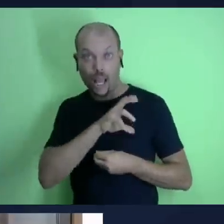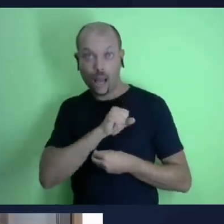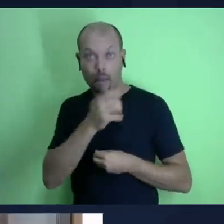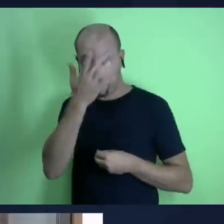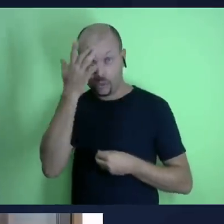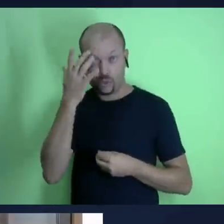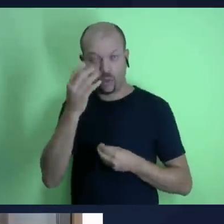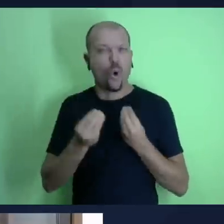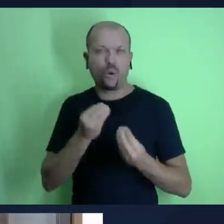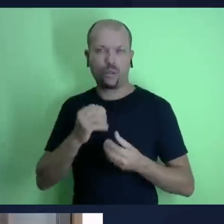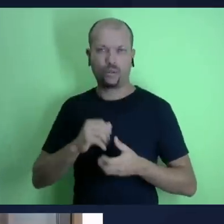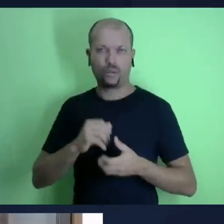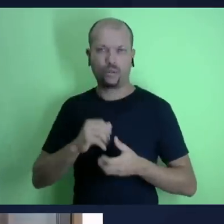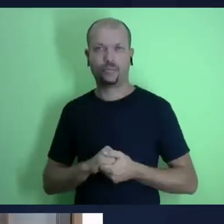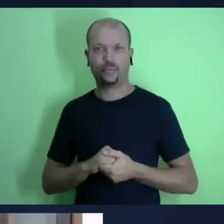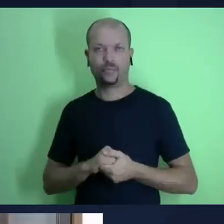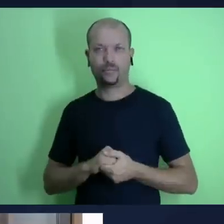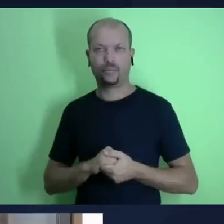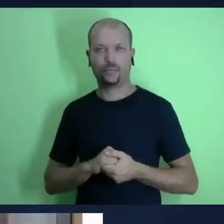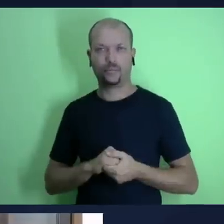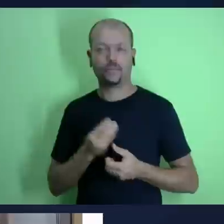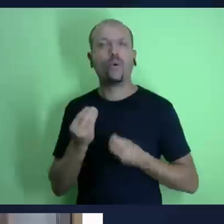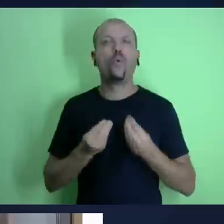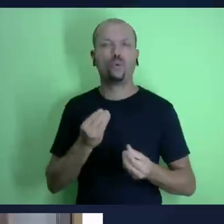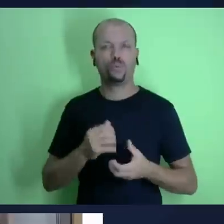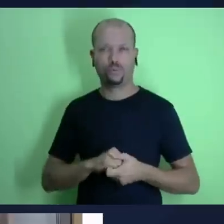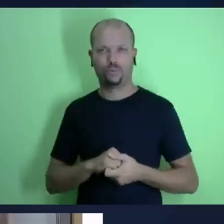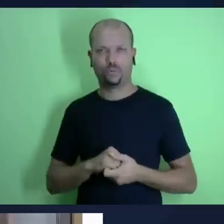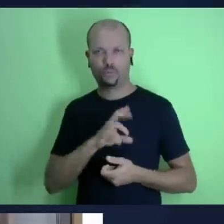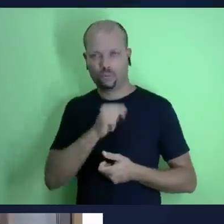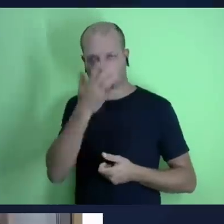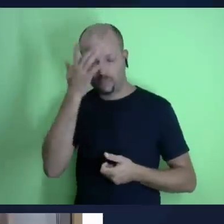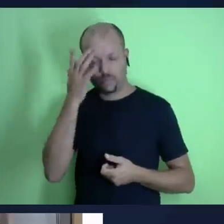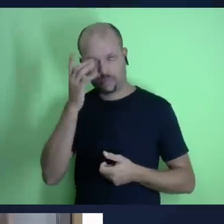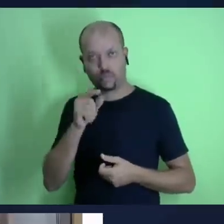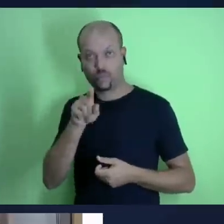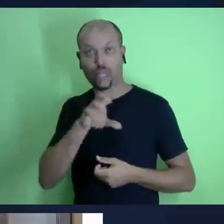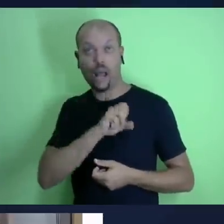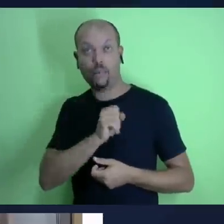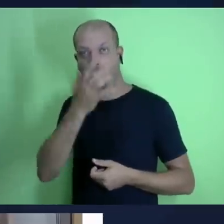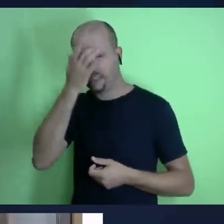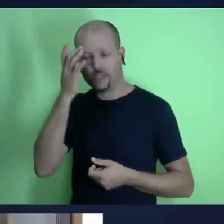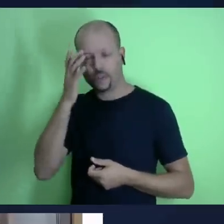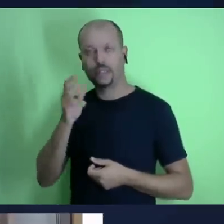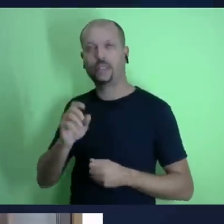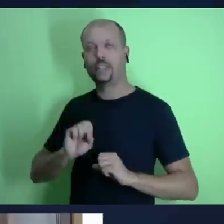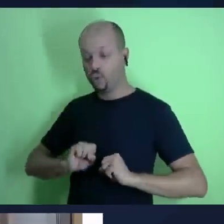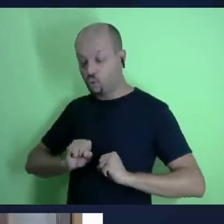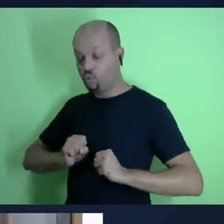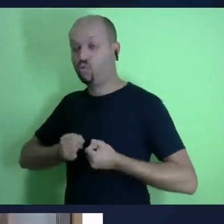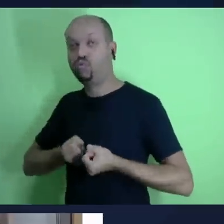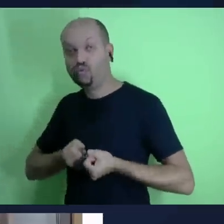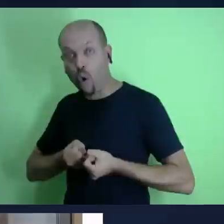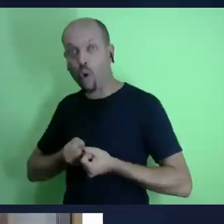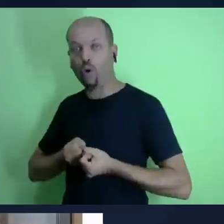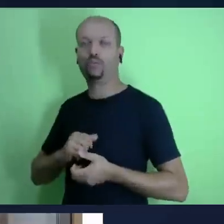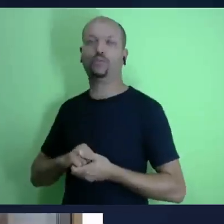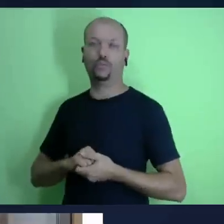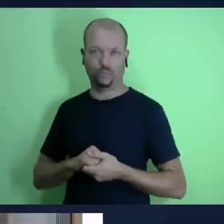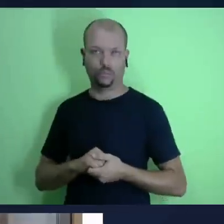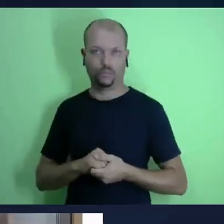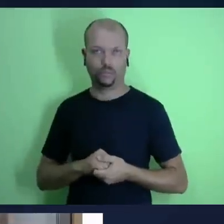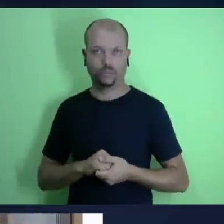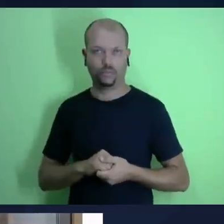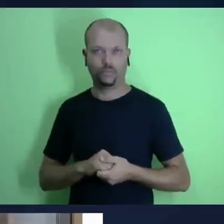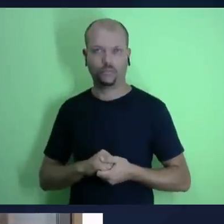atenção essa pessoa se comunicando com essa pessoa gastando tempo com essa pessoa né é